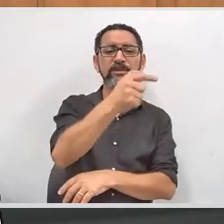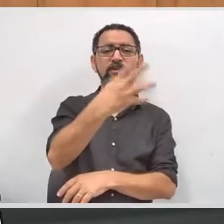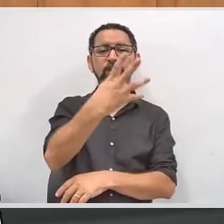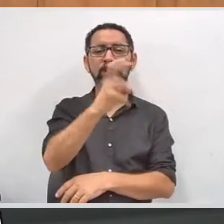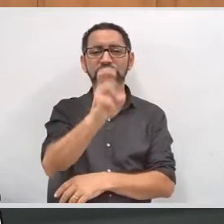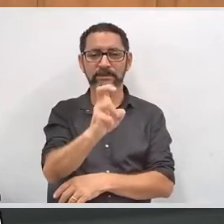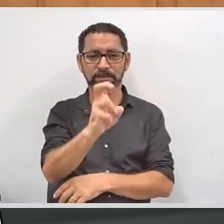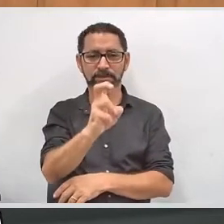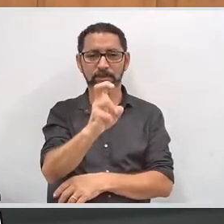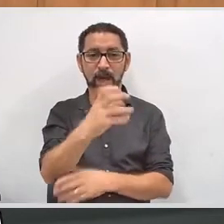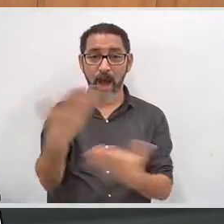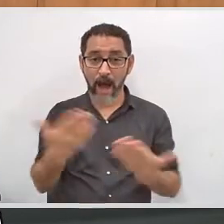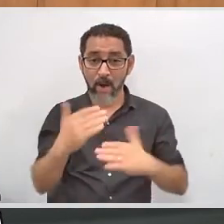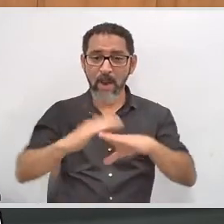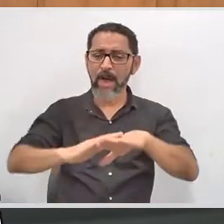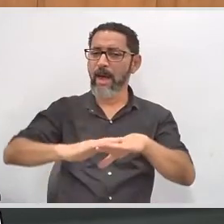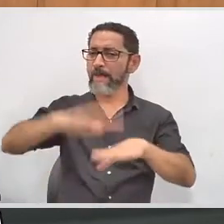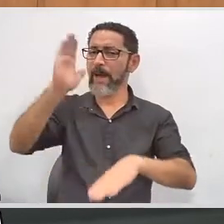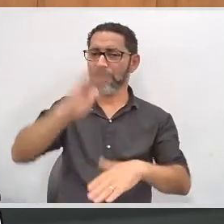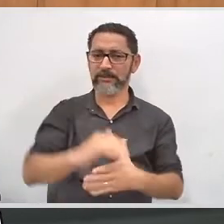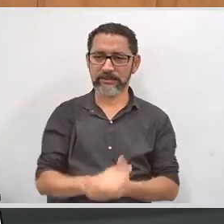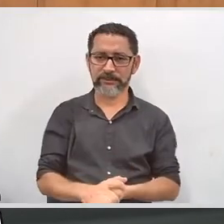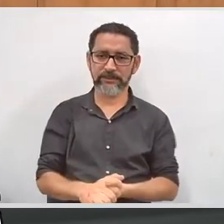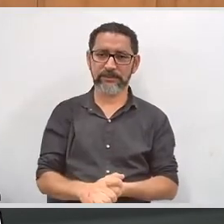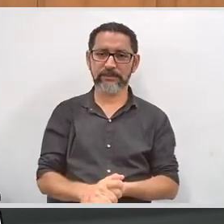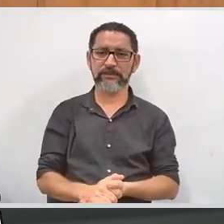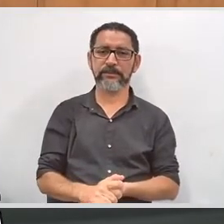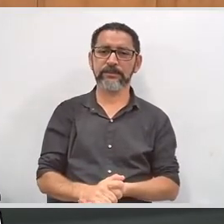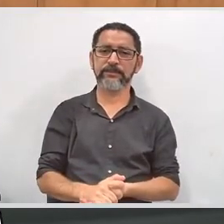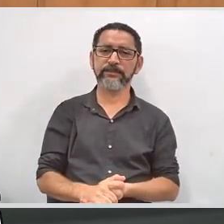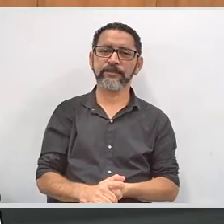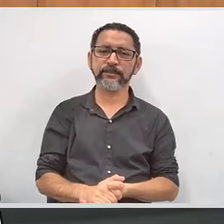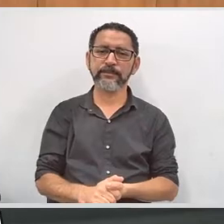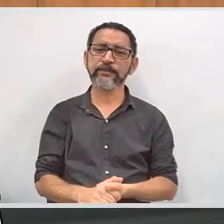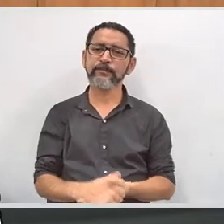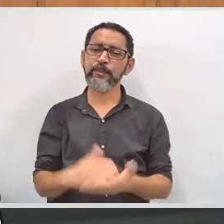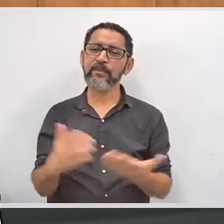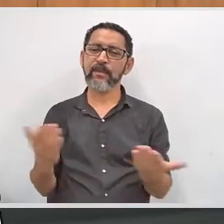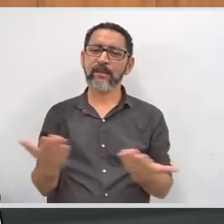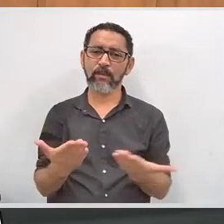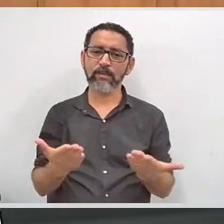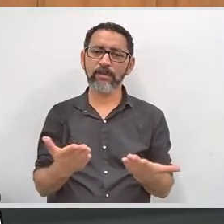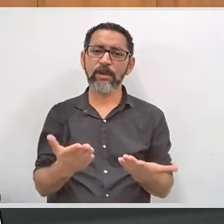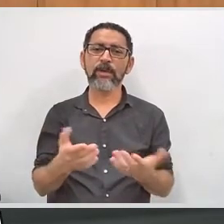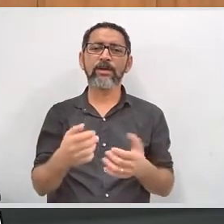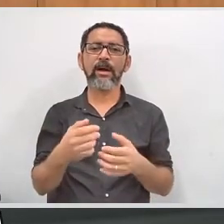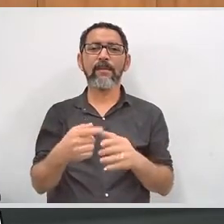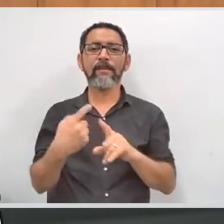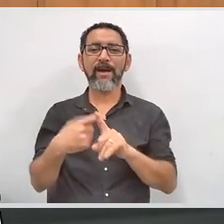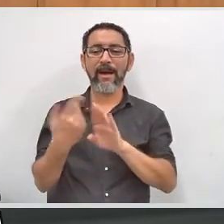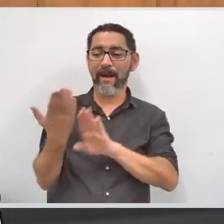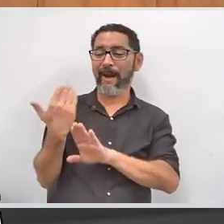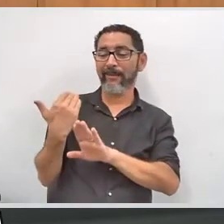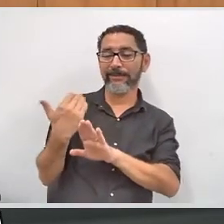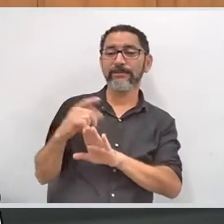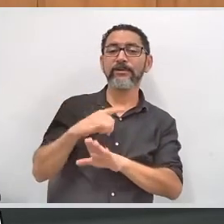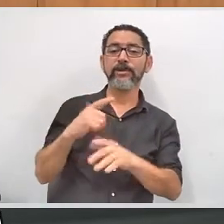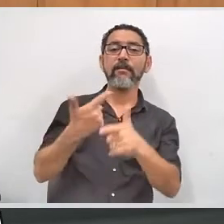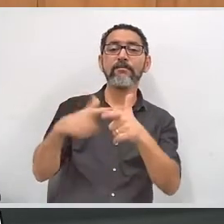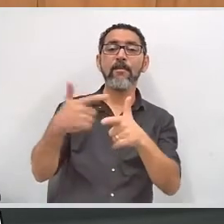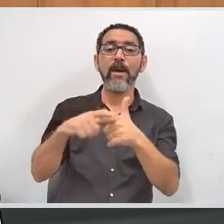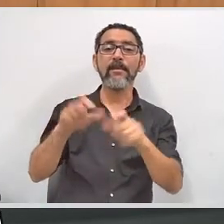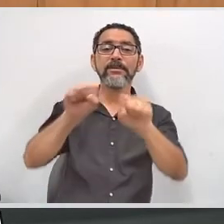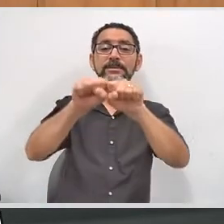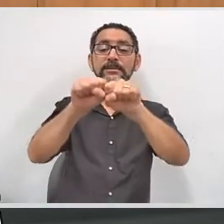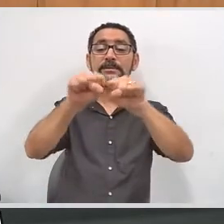de sistema que não destacava a existência desse tipo de sessão na localidade. Mas, agora, isso já foi resolvido e